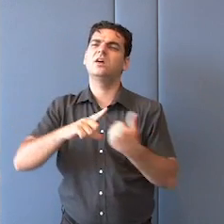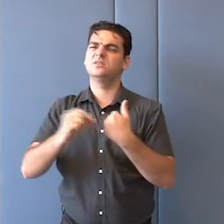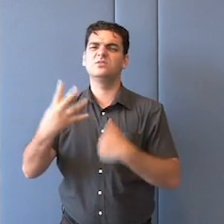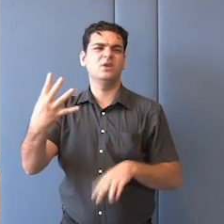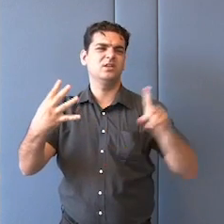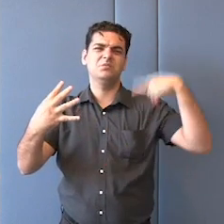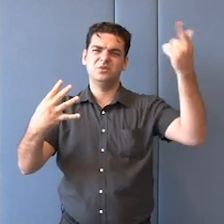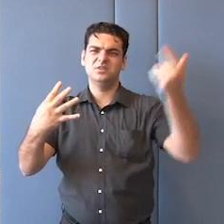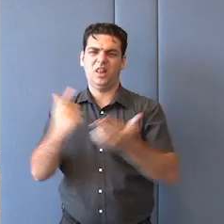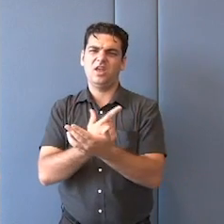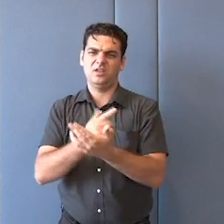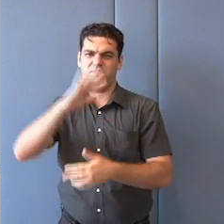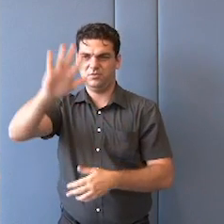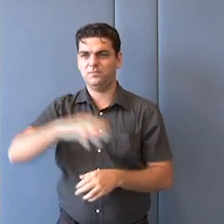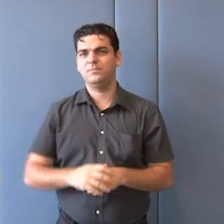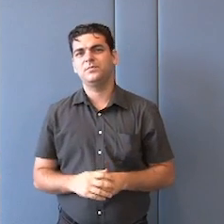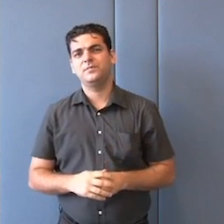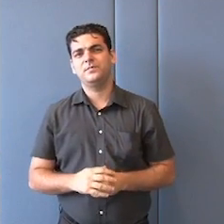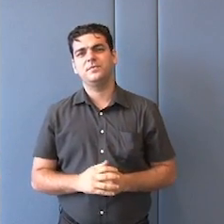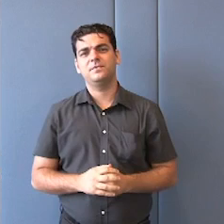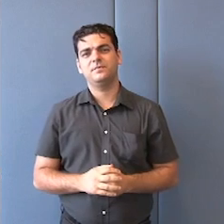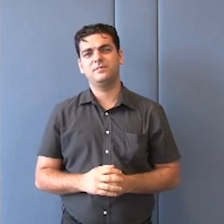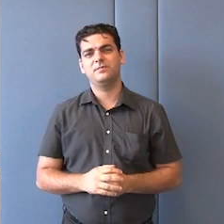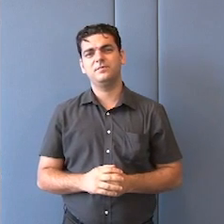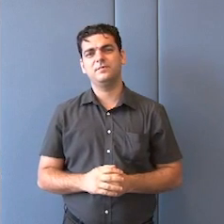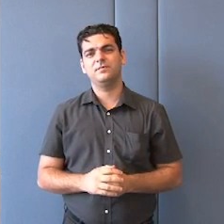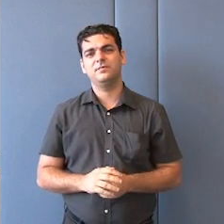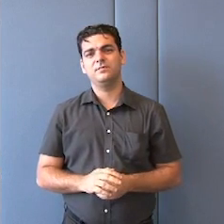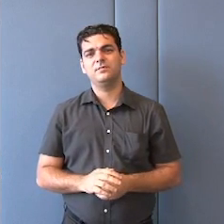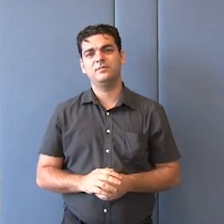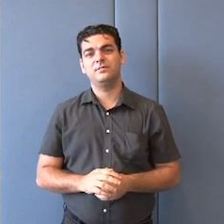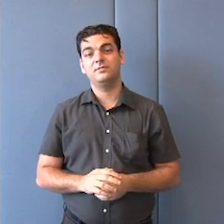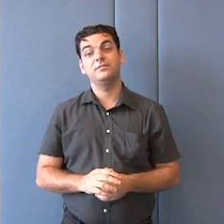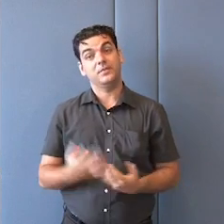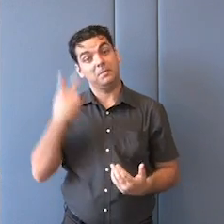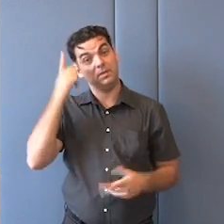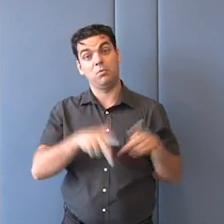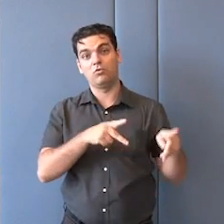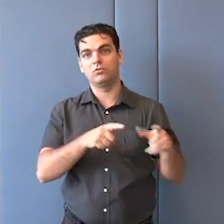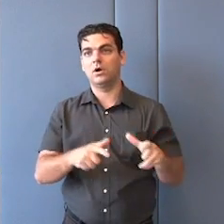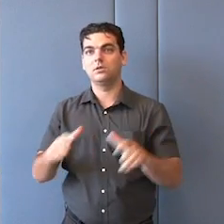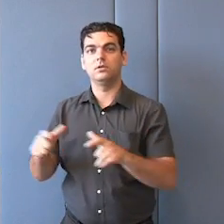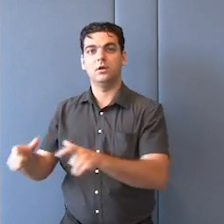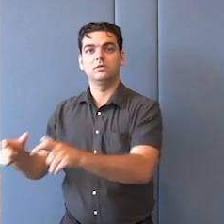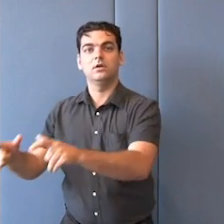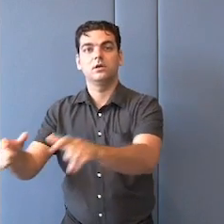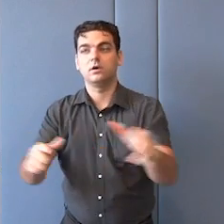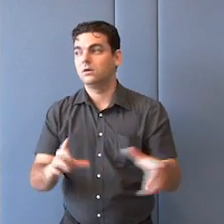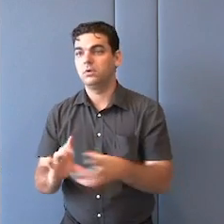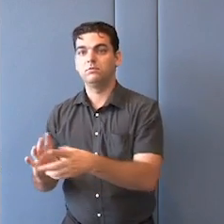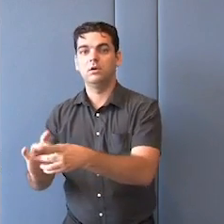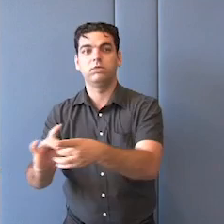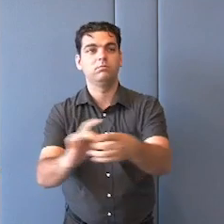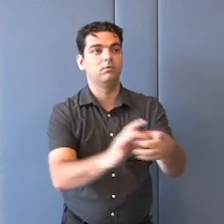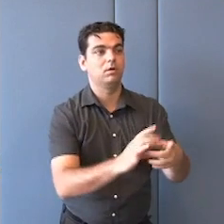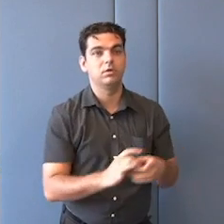como outro princípio basilar. Então, é mais difícil também, a gente, quando está levando o Brasil ao mundo,